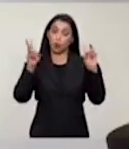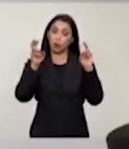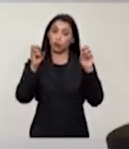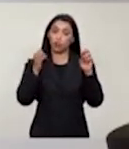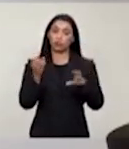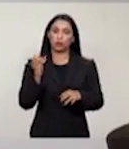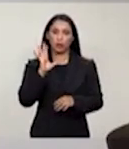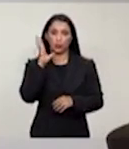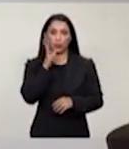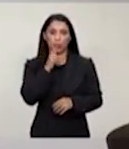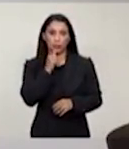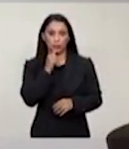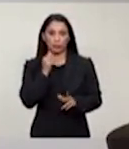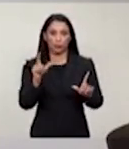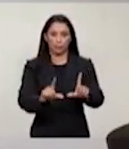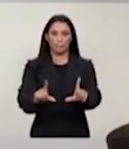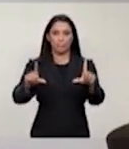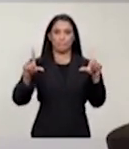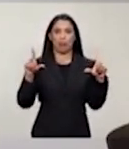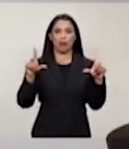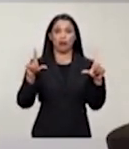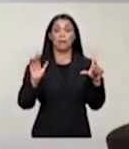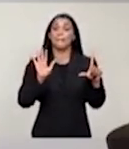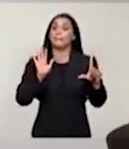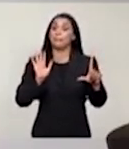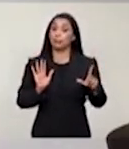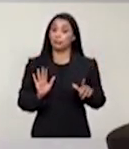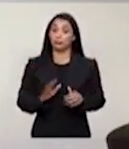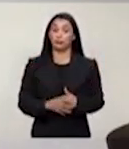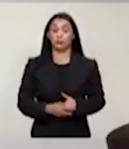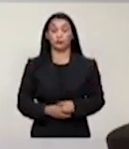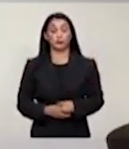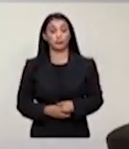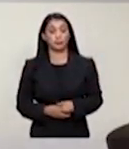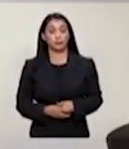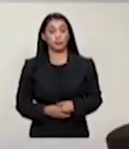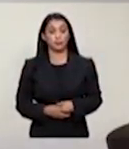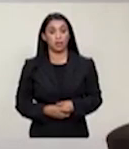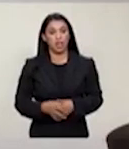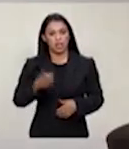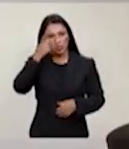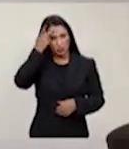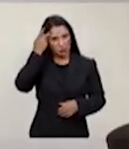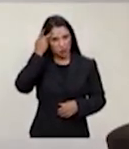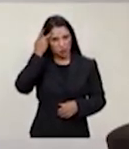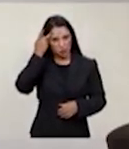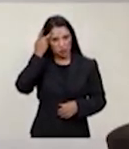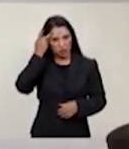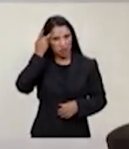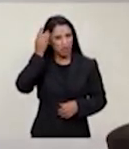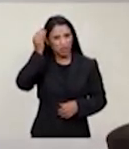Um belo roda. audiência pública convocada para discutir a constitucionalidade do decreto número 10.502 de 2020,